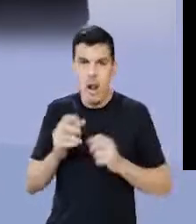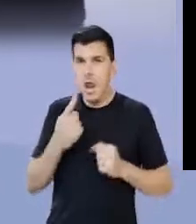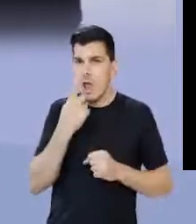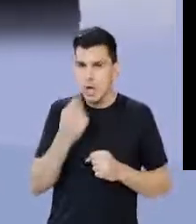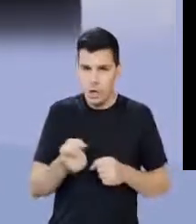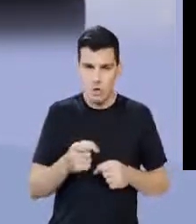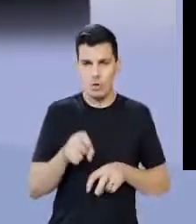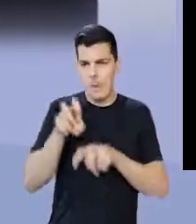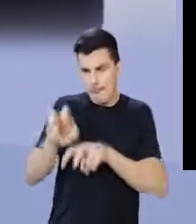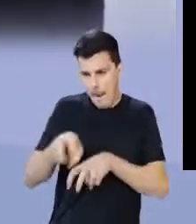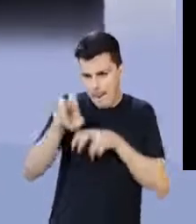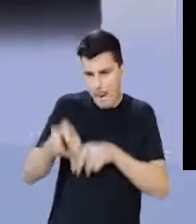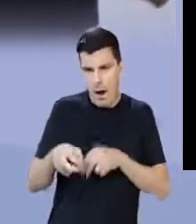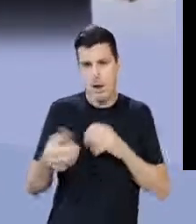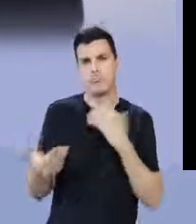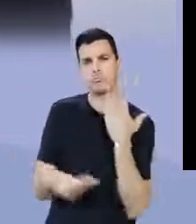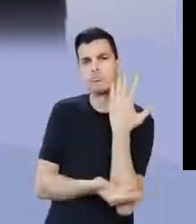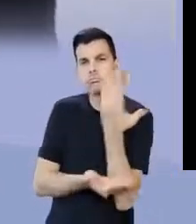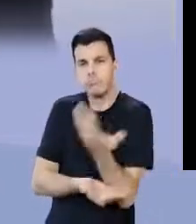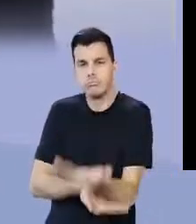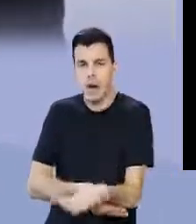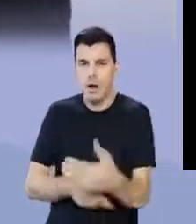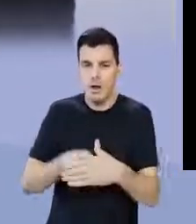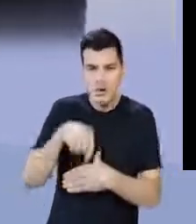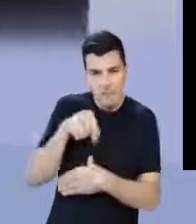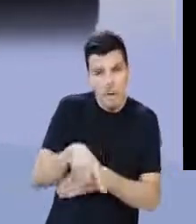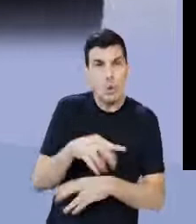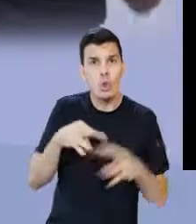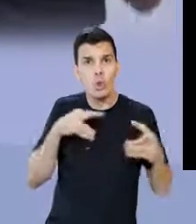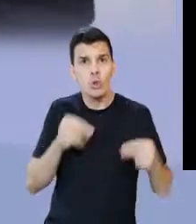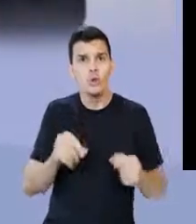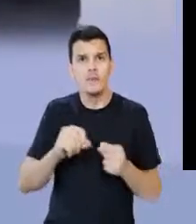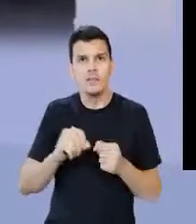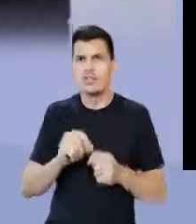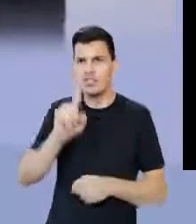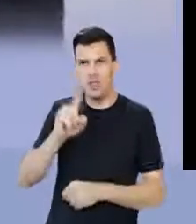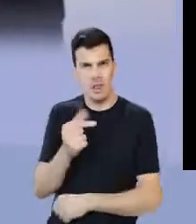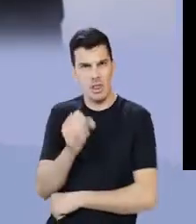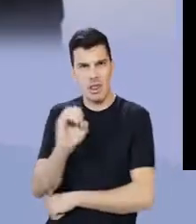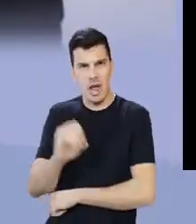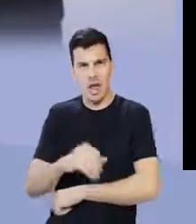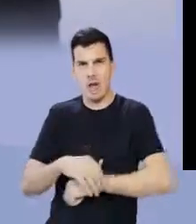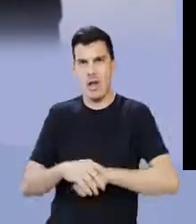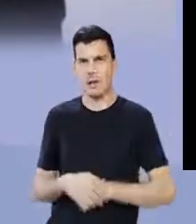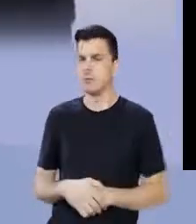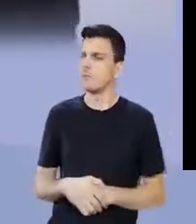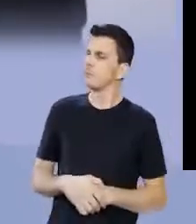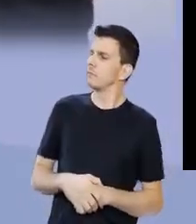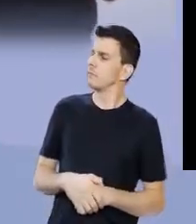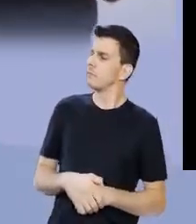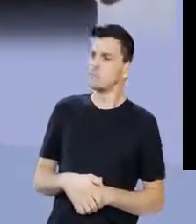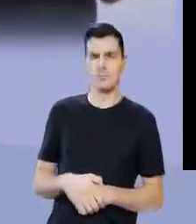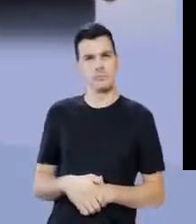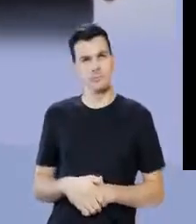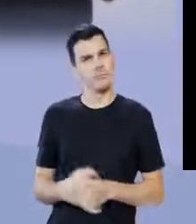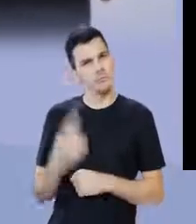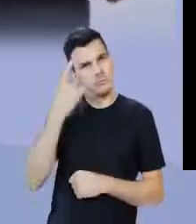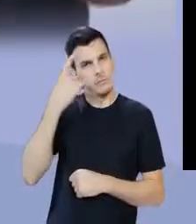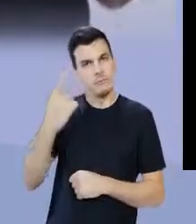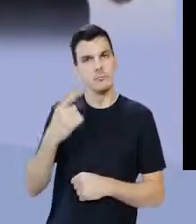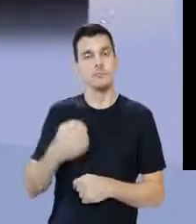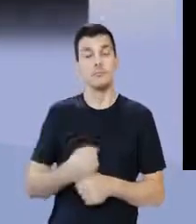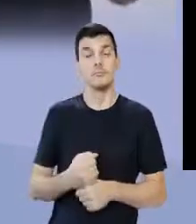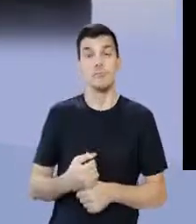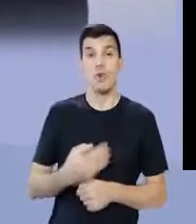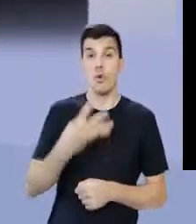lixos, capinavam, colhiam, plantavam, faziam tudo de direito a nada. Eles então tomam uma certa consciência